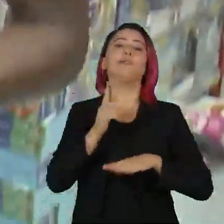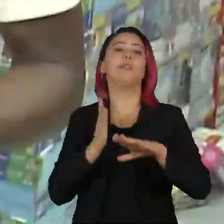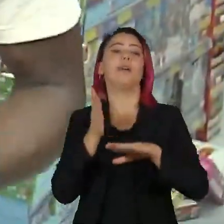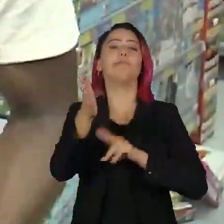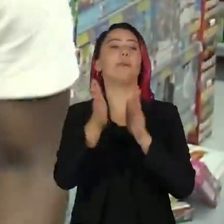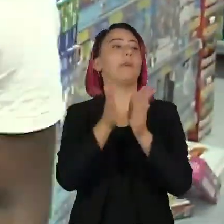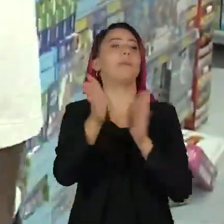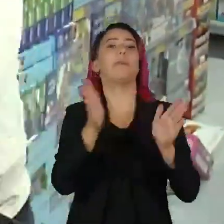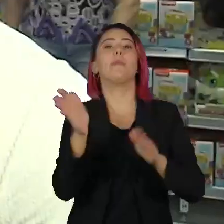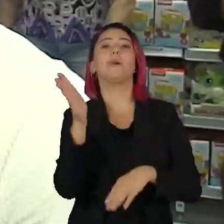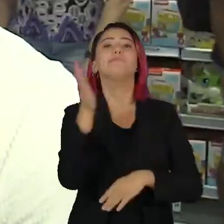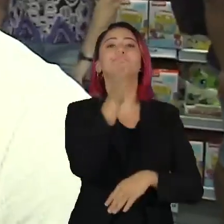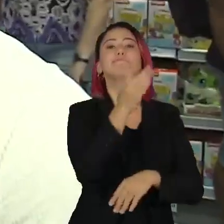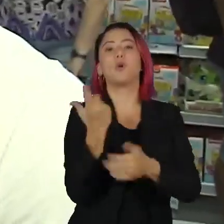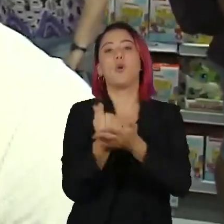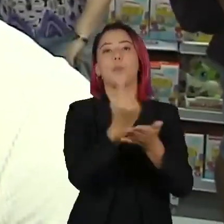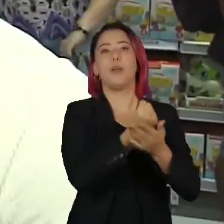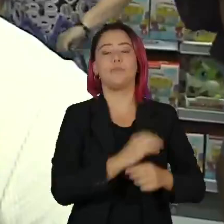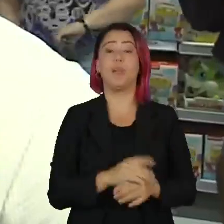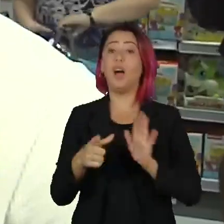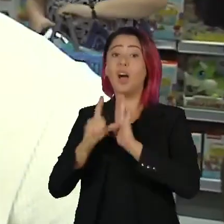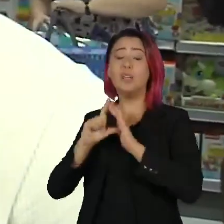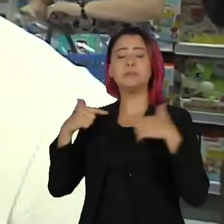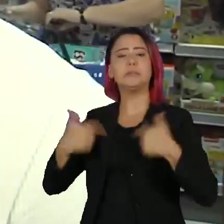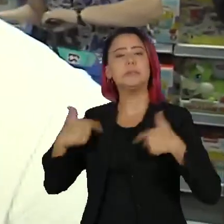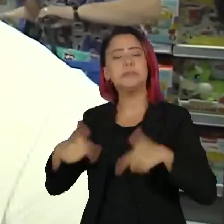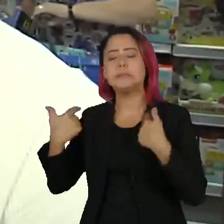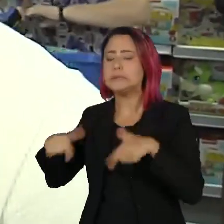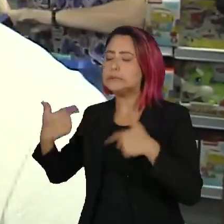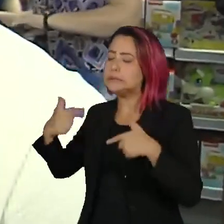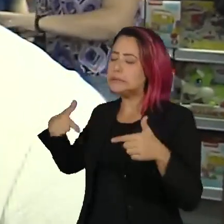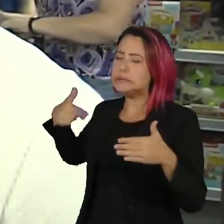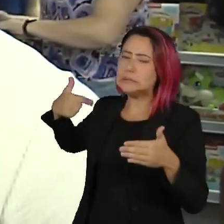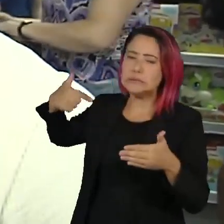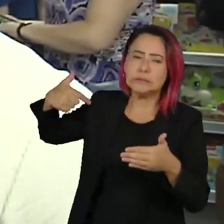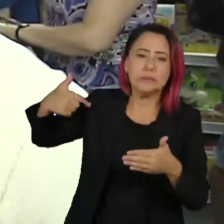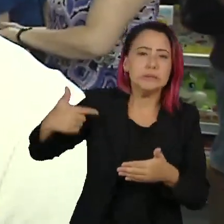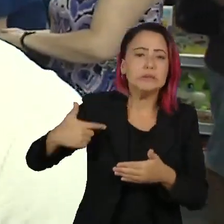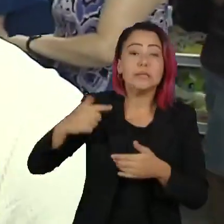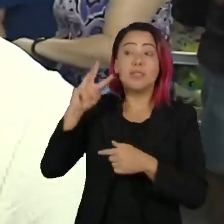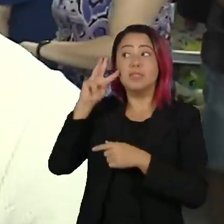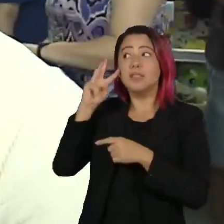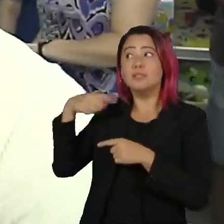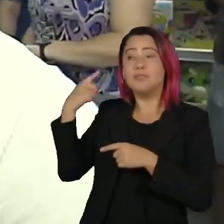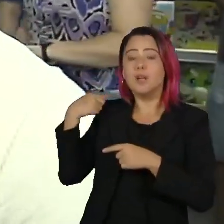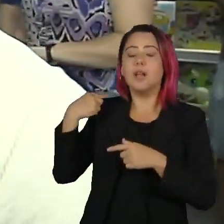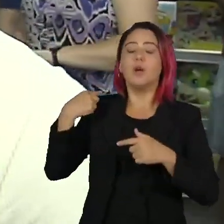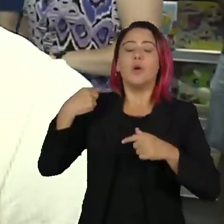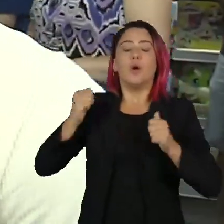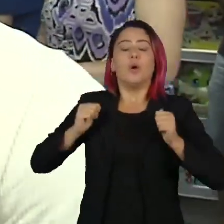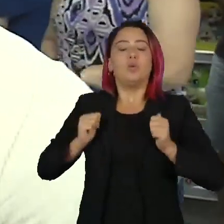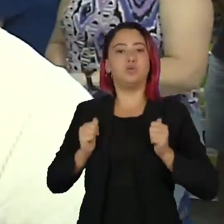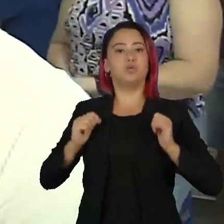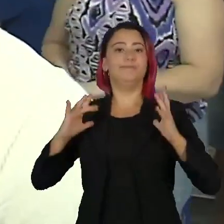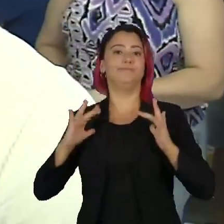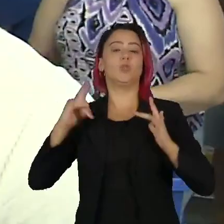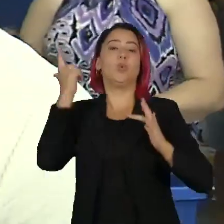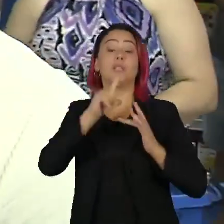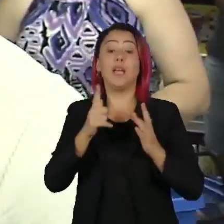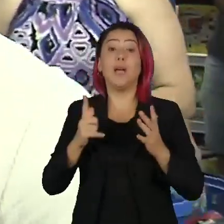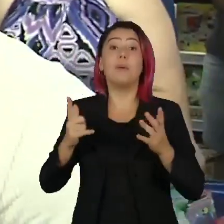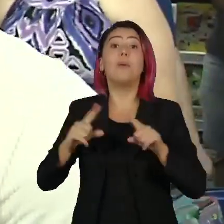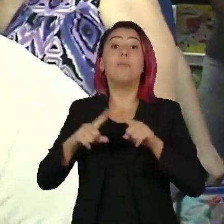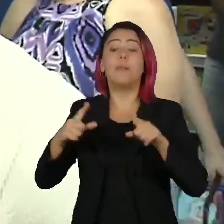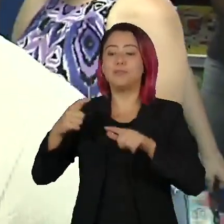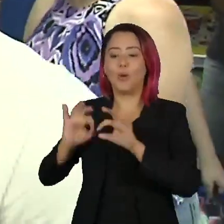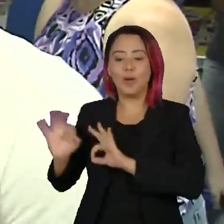compras na capital paulista. Antes eu estava trabalhando, trabalhei até terça-feira, então o último dia que eu parei foi, na verdade, quarta. Só tive hoje para poder